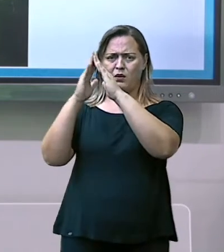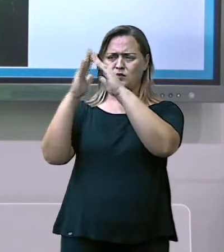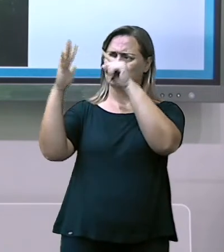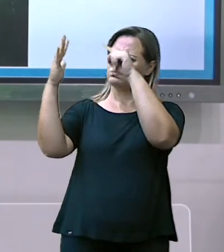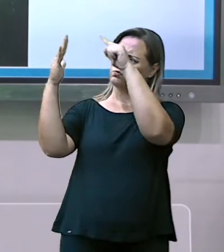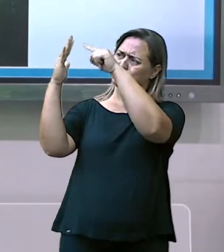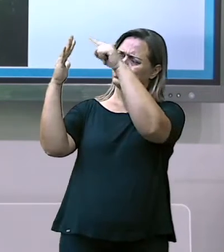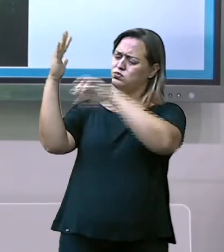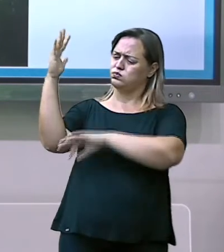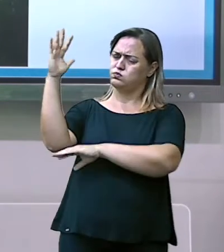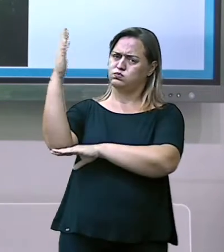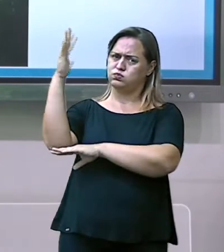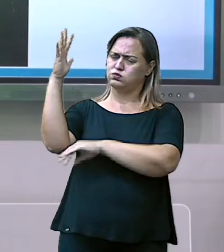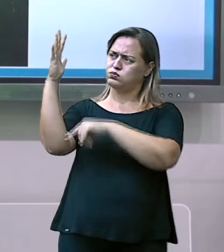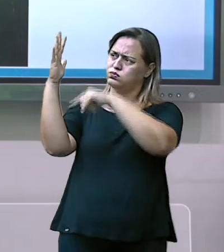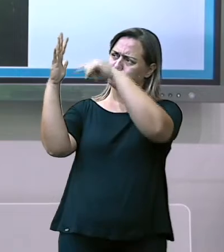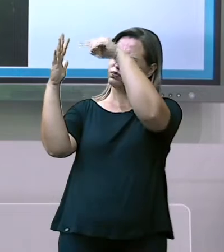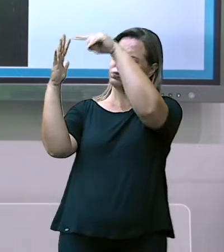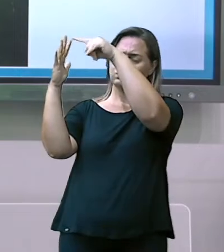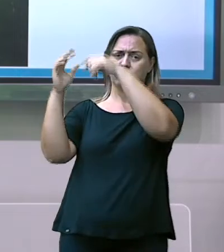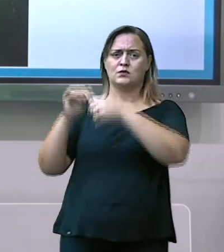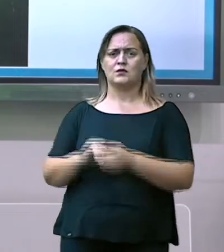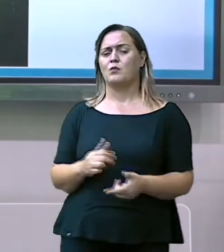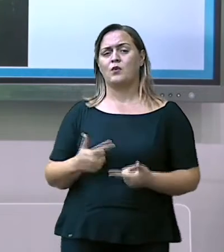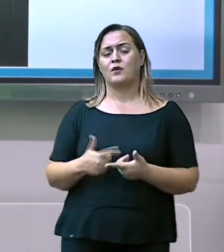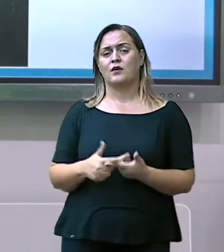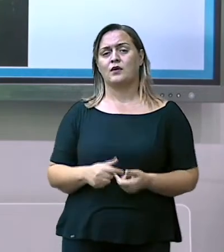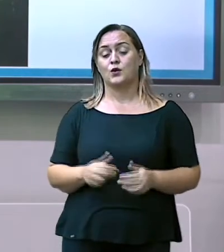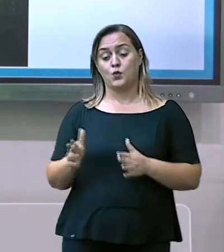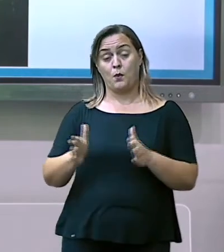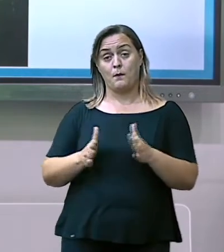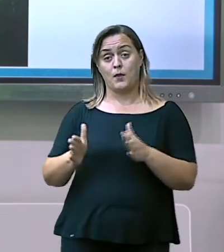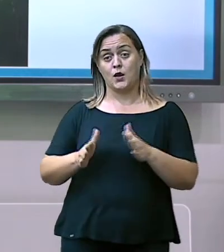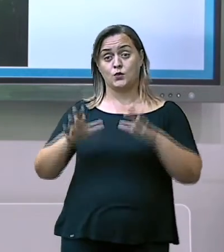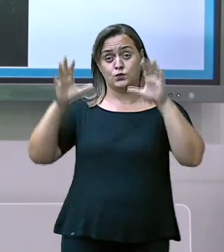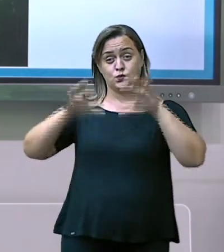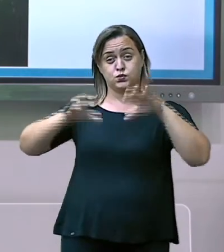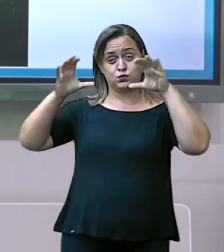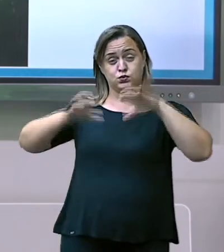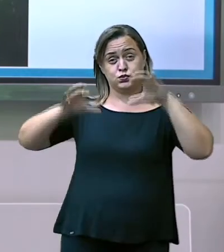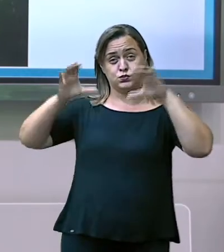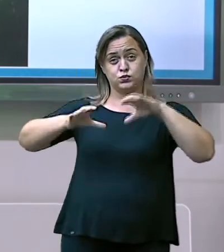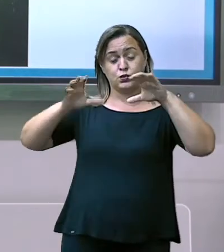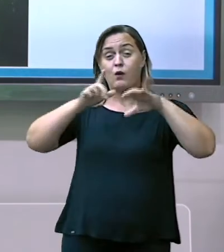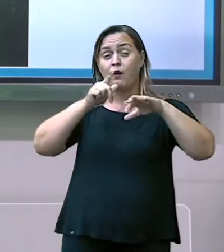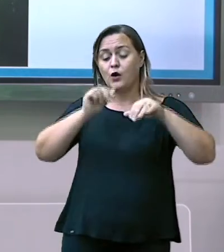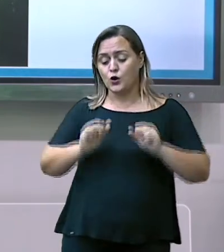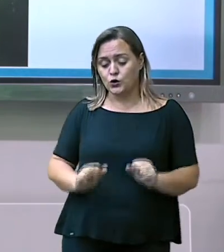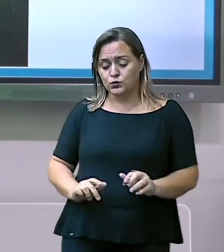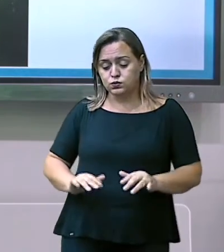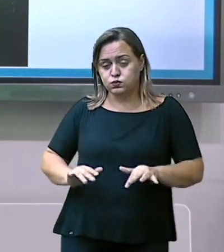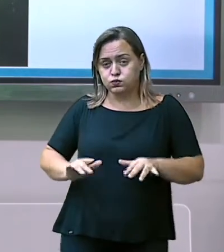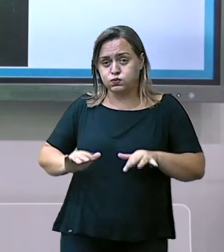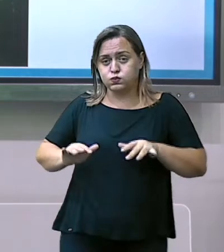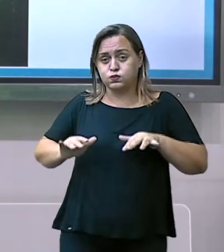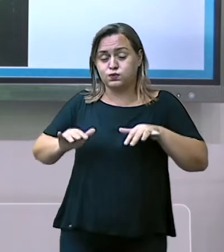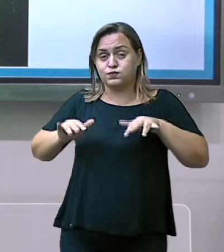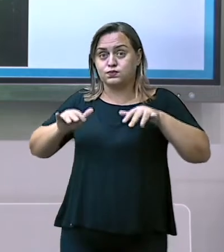enchentes, tudo isso aqui fica alagado. Então, a necessidade,